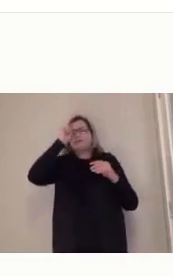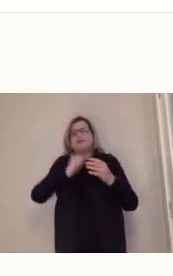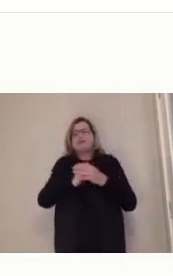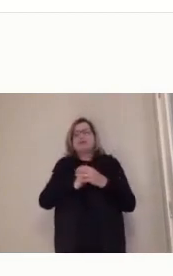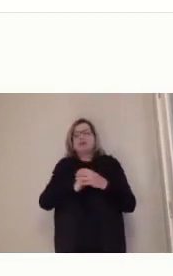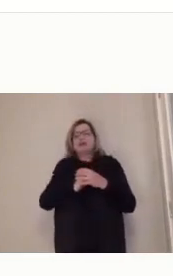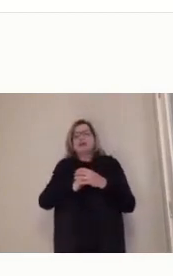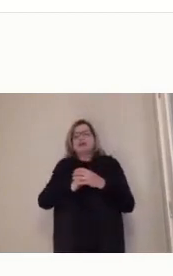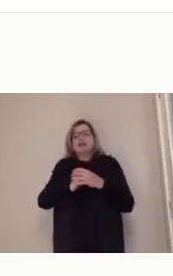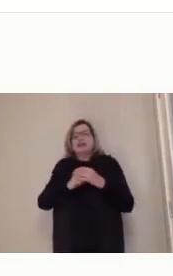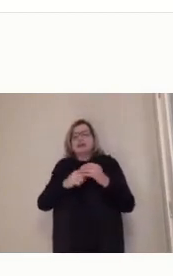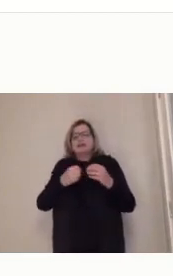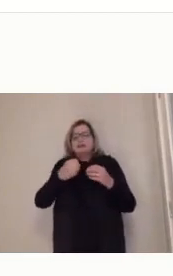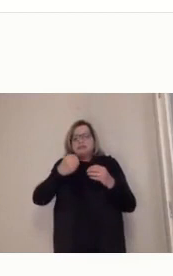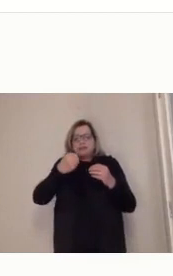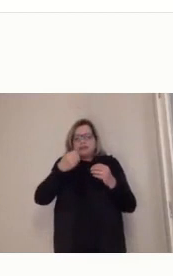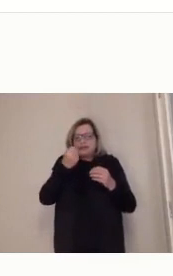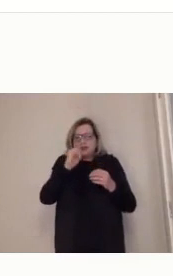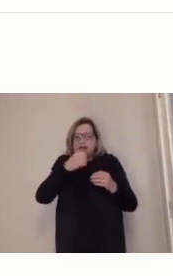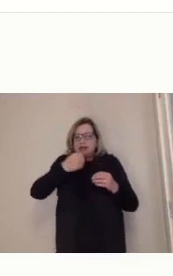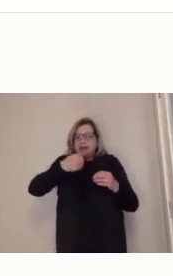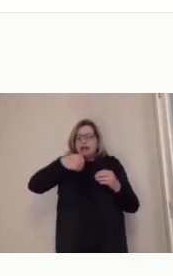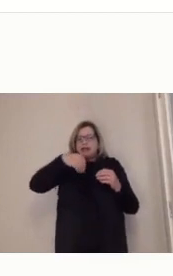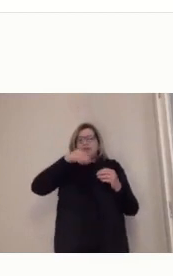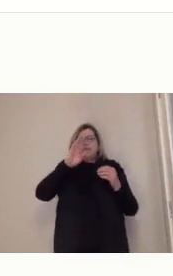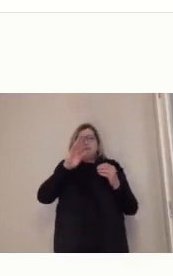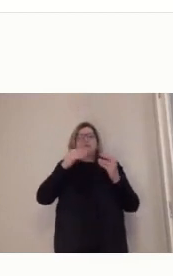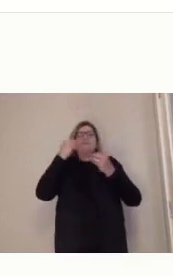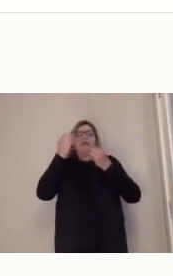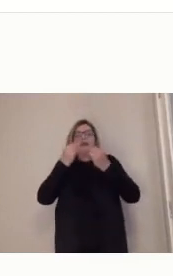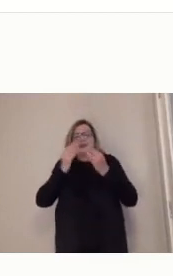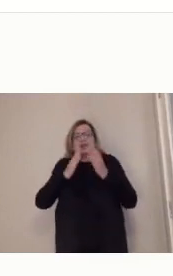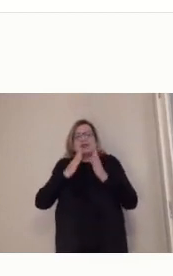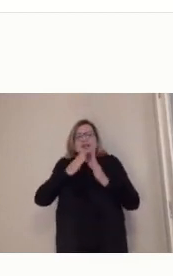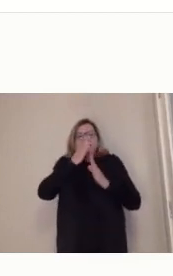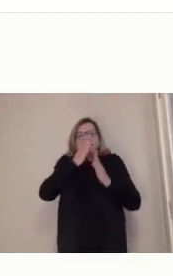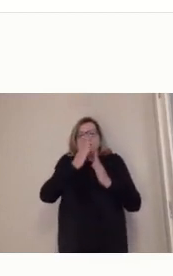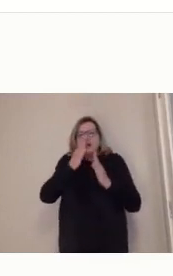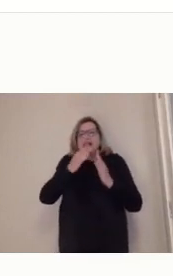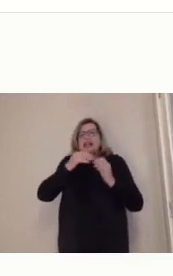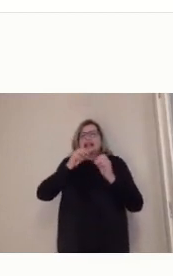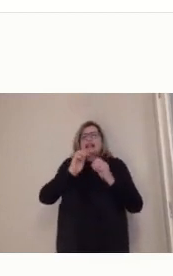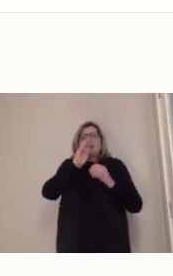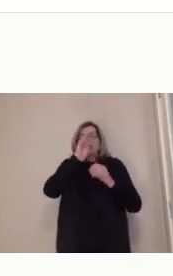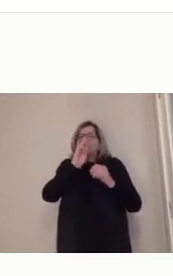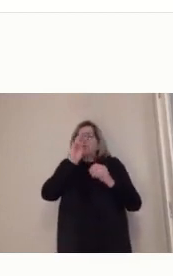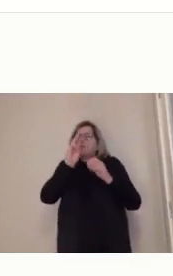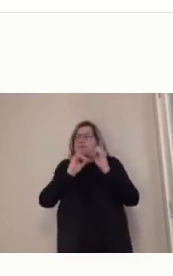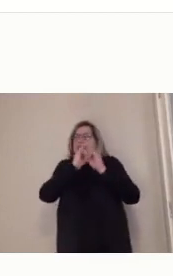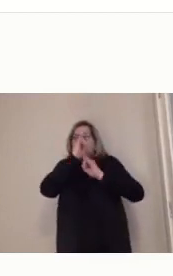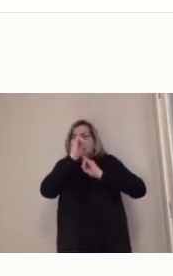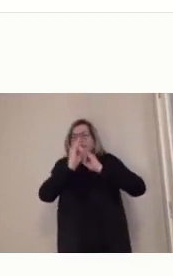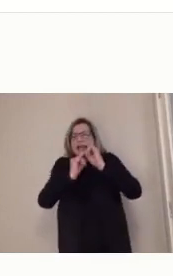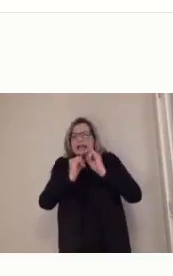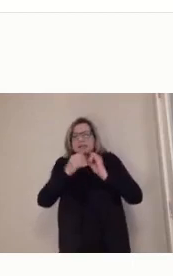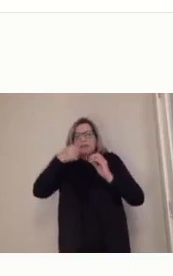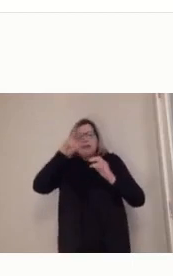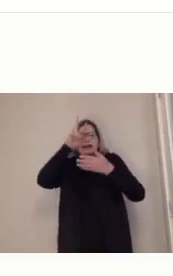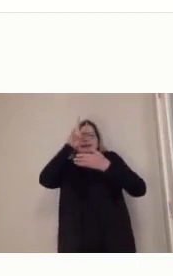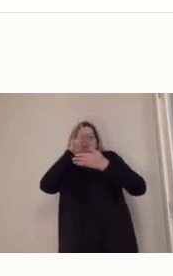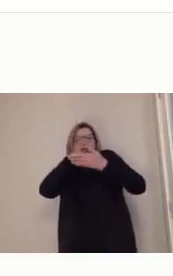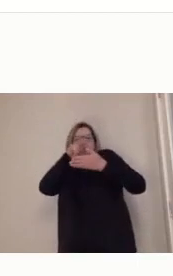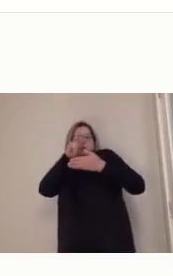navega por esses sites, quanto mais você faz leituras, quanto mais você vê podcast, assiste vídeos,